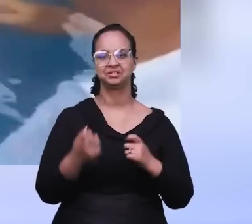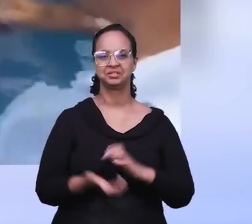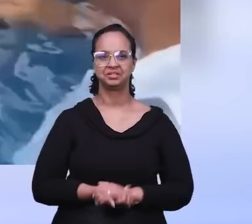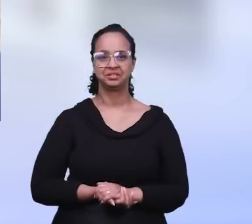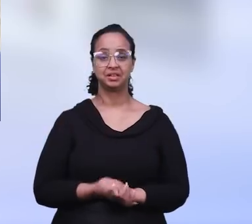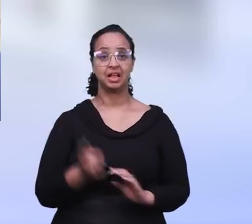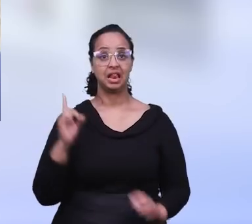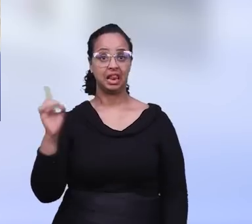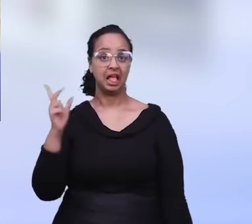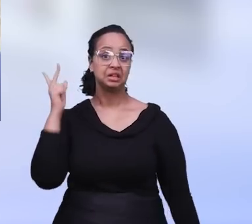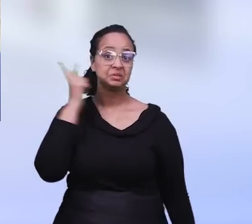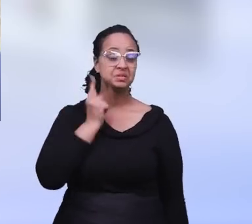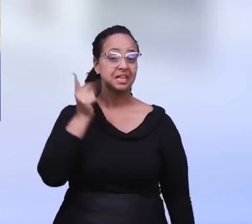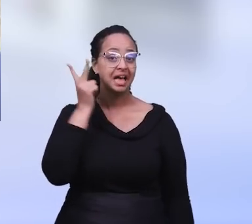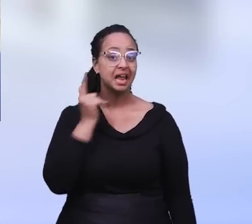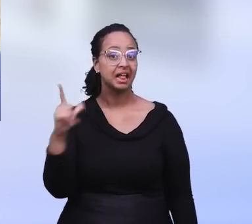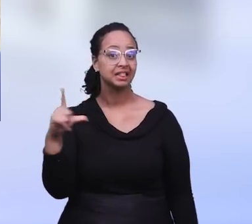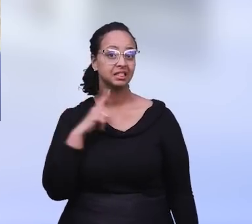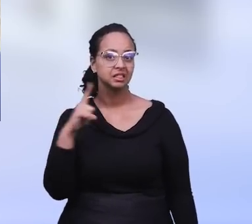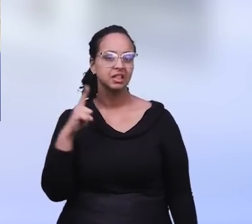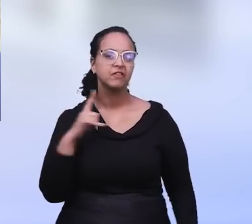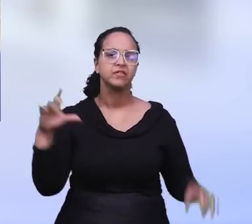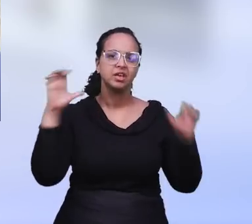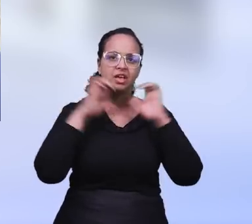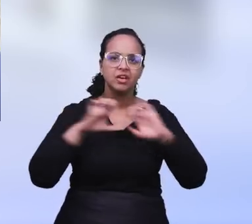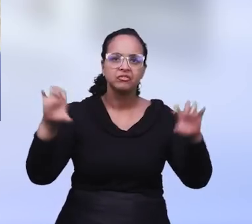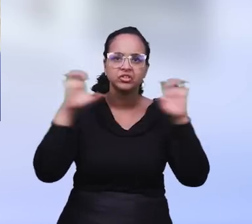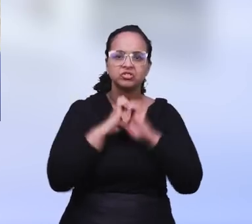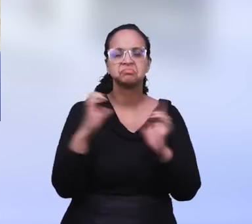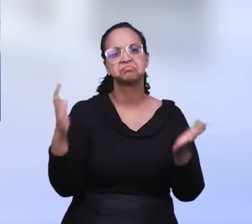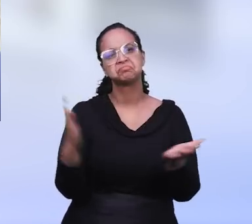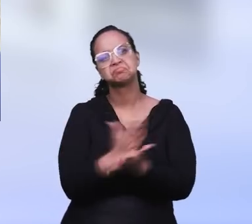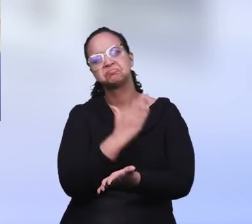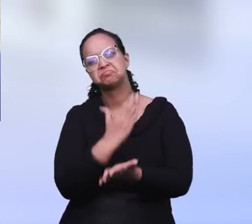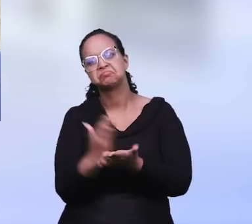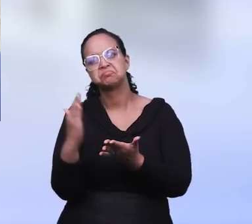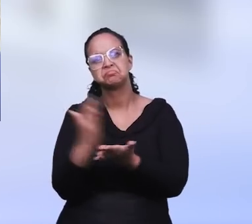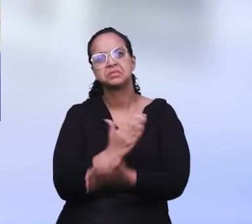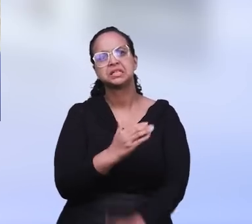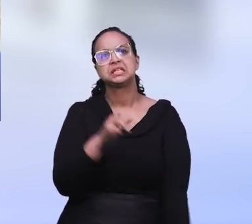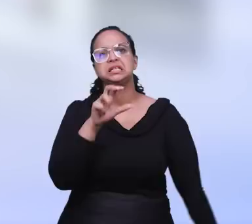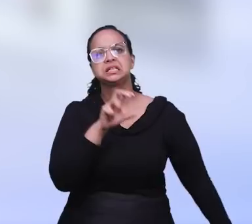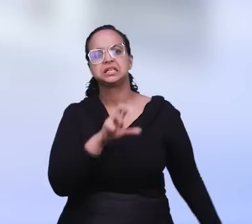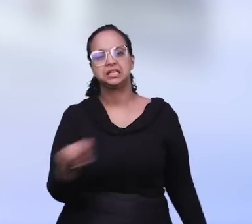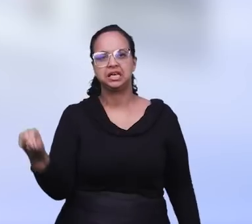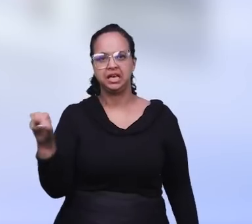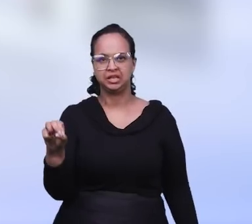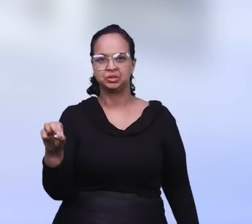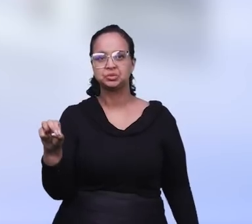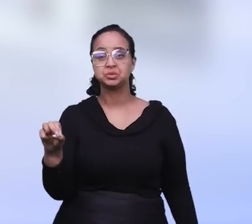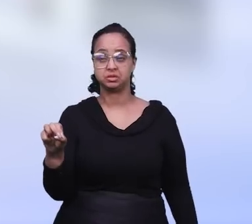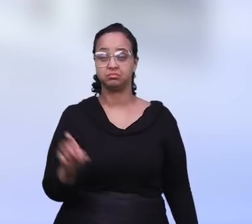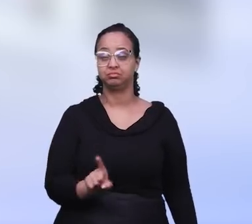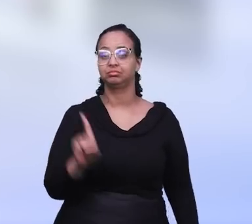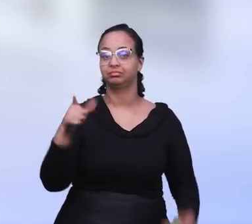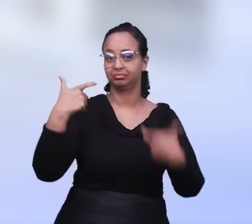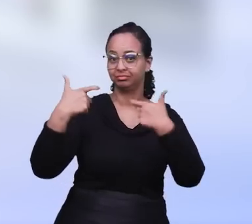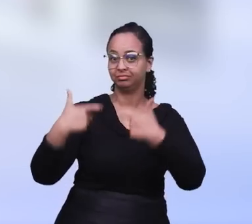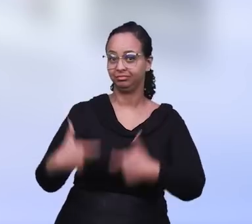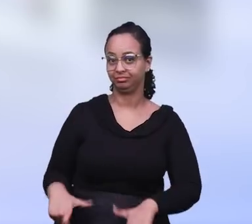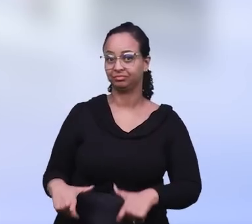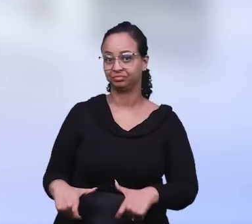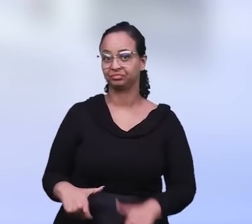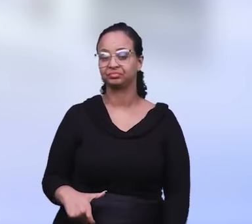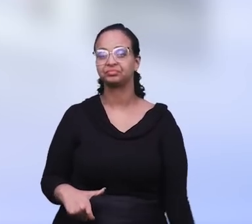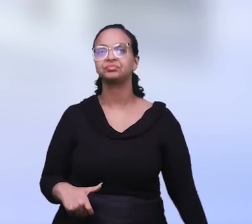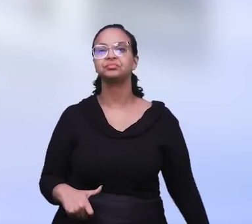meu irmão! No Ceará, houve uma evangelização com a participação de aproximadamente 500 irmãos no bairro Presidente